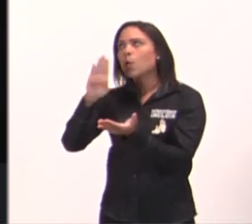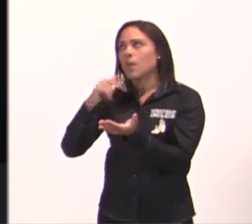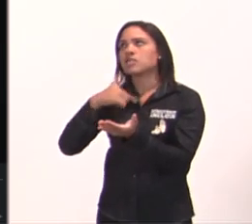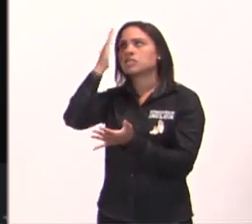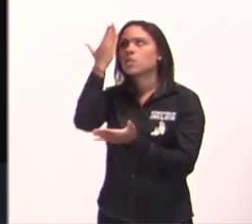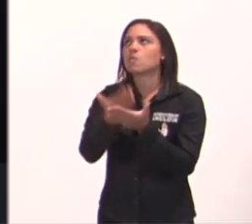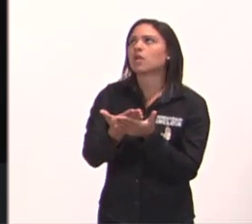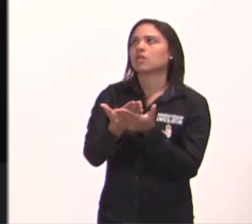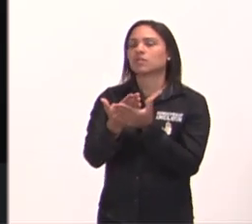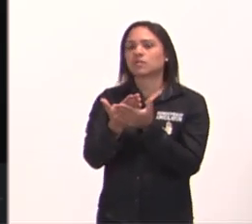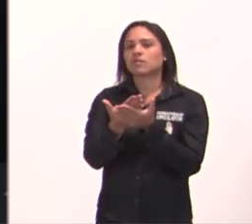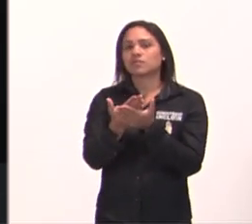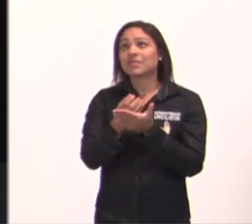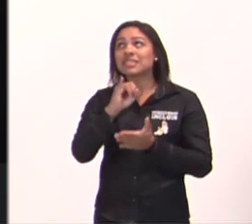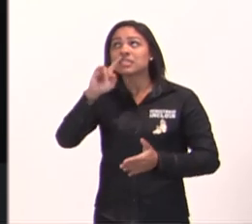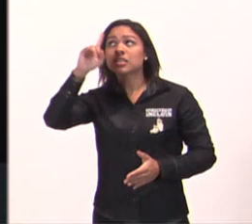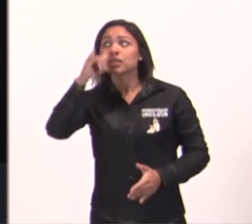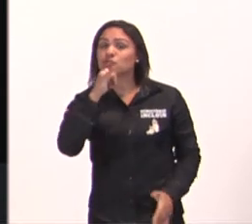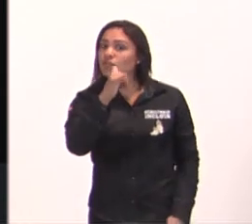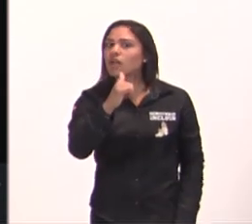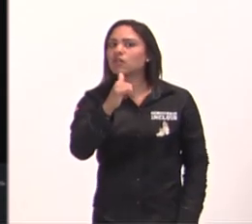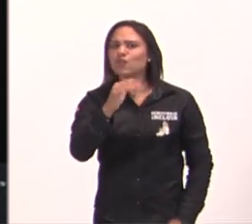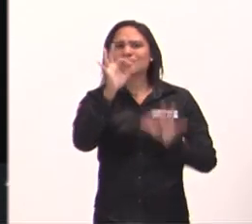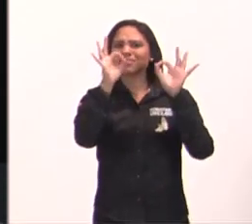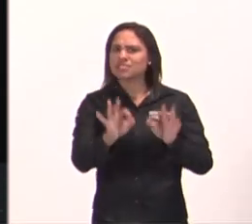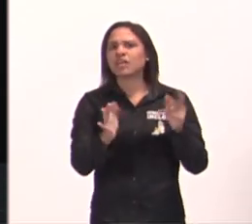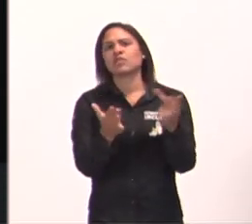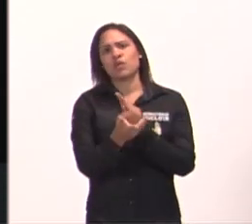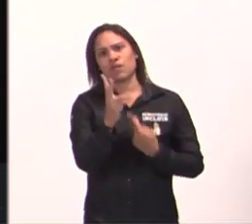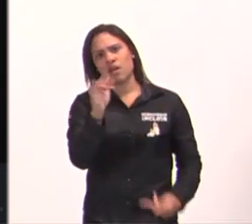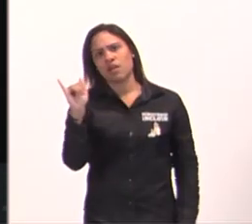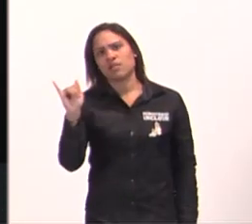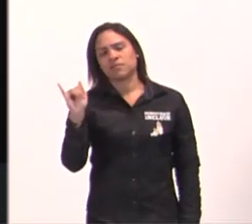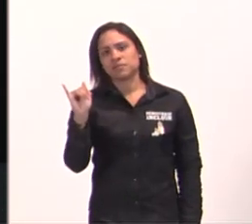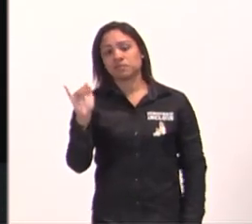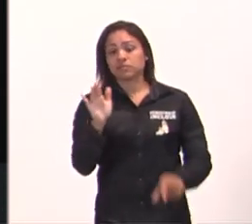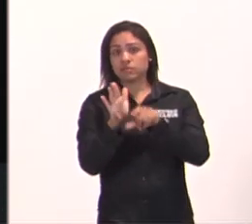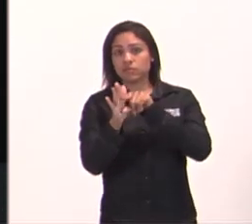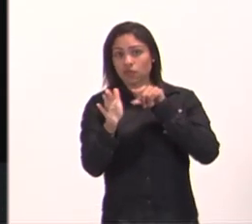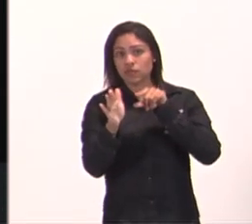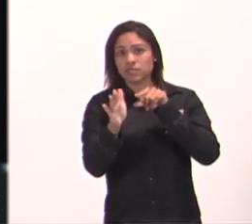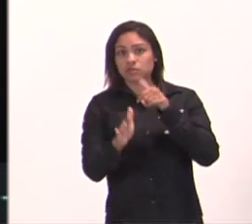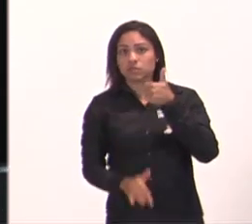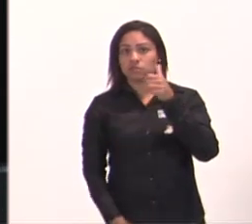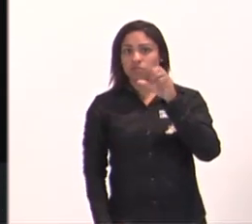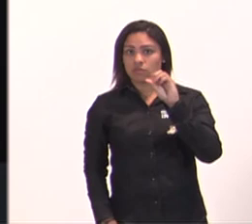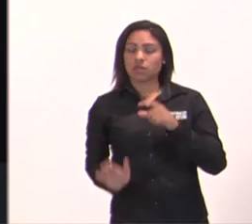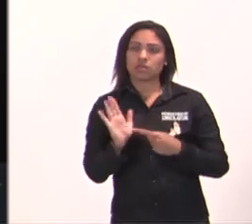cumpre, se ele falou, ele garante, é isso que a gente vê no versículo 10,